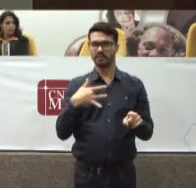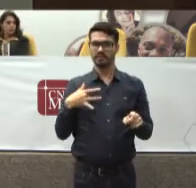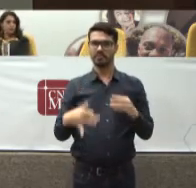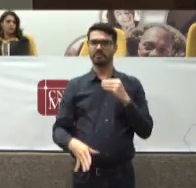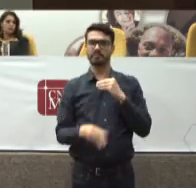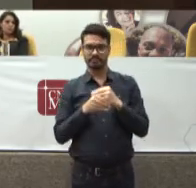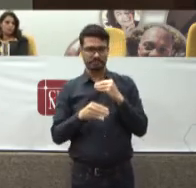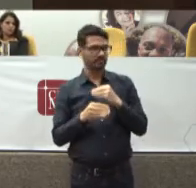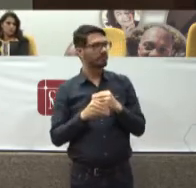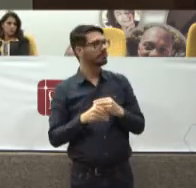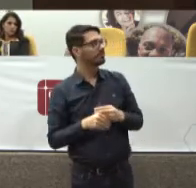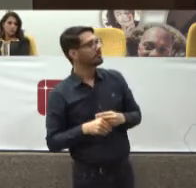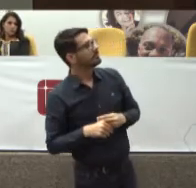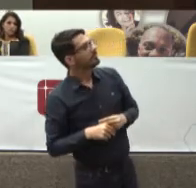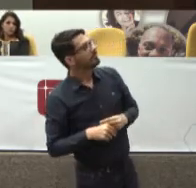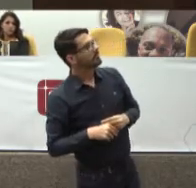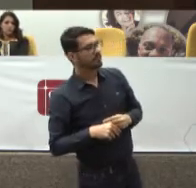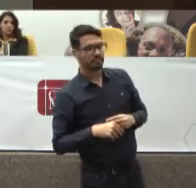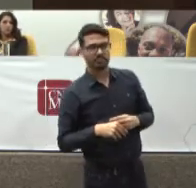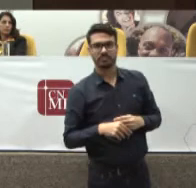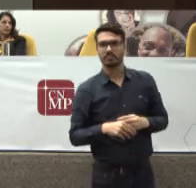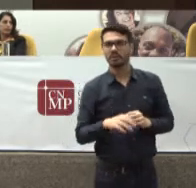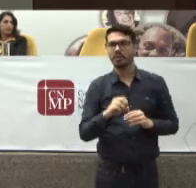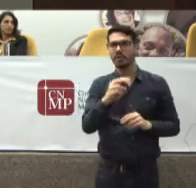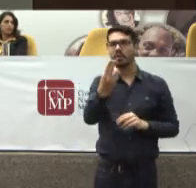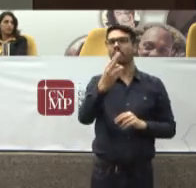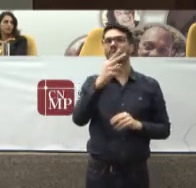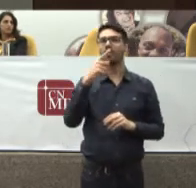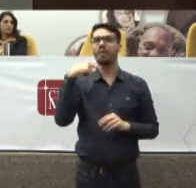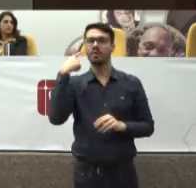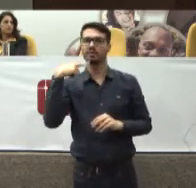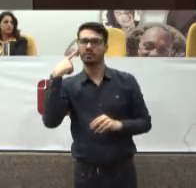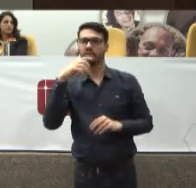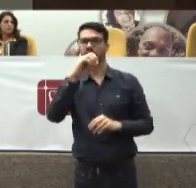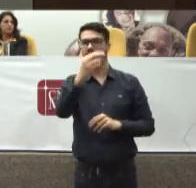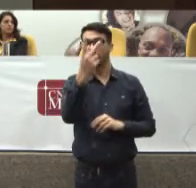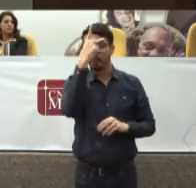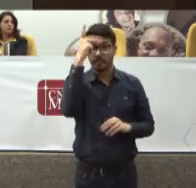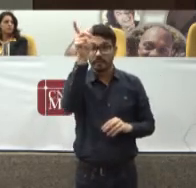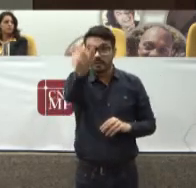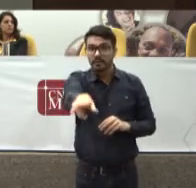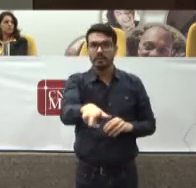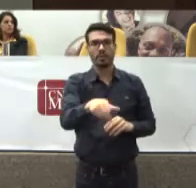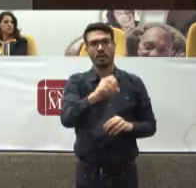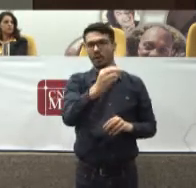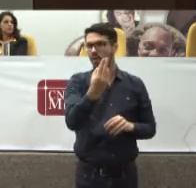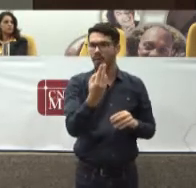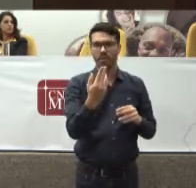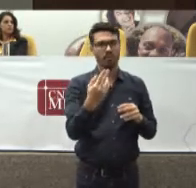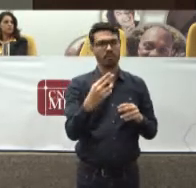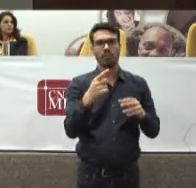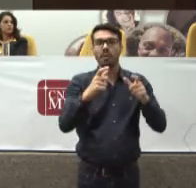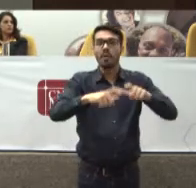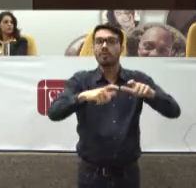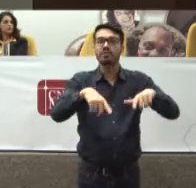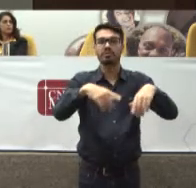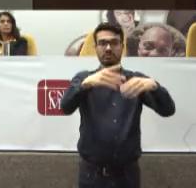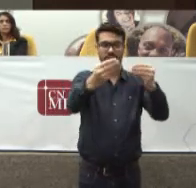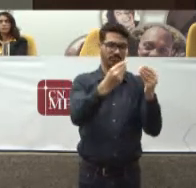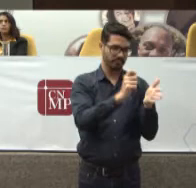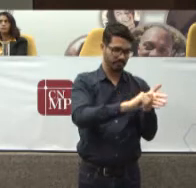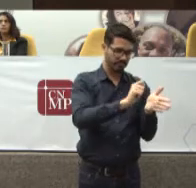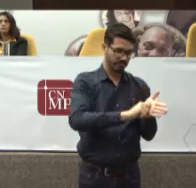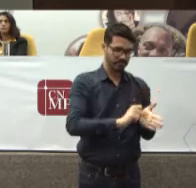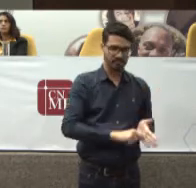Esses dados São preenchidos Ou pelo advogado Ou pelo usuário Ou pela vara Onde vai ser feita A solicitação Isso fica a